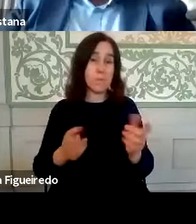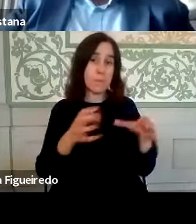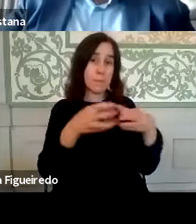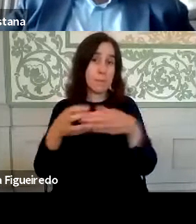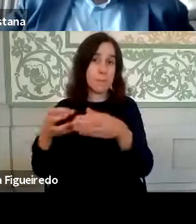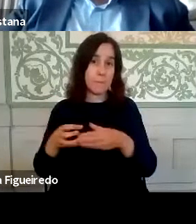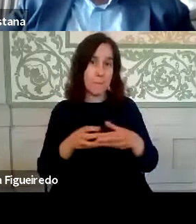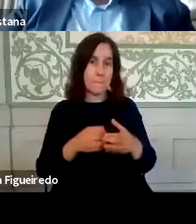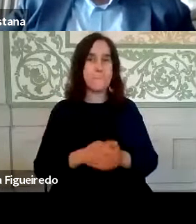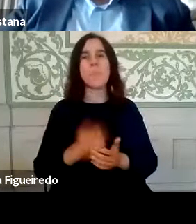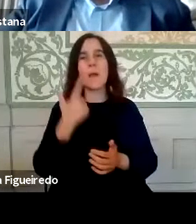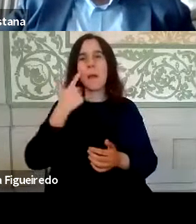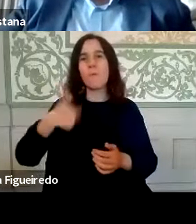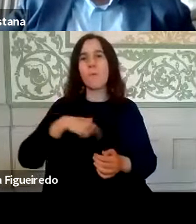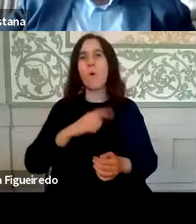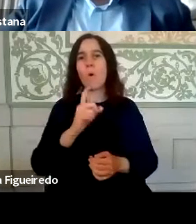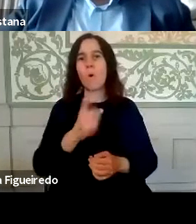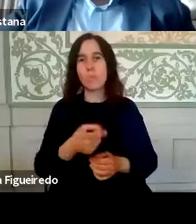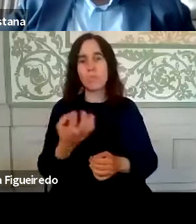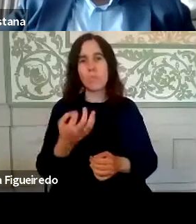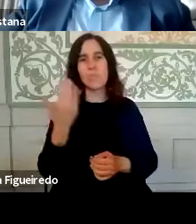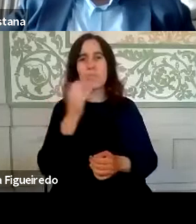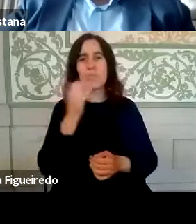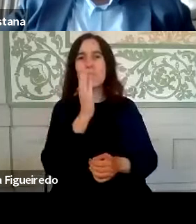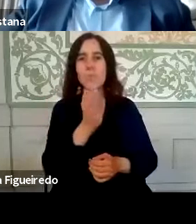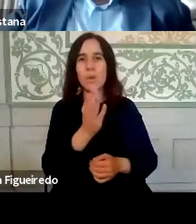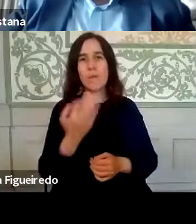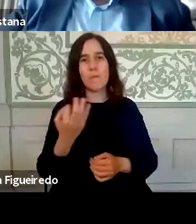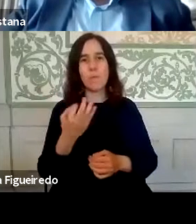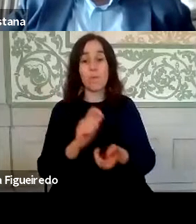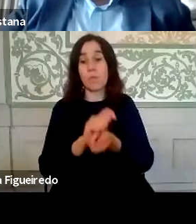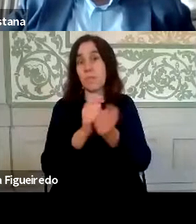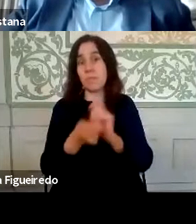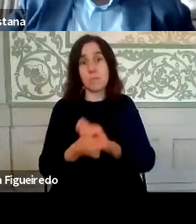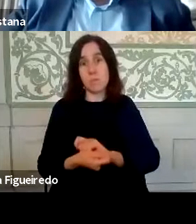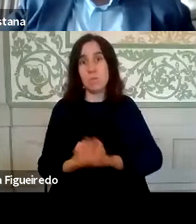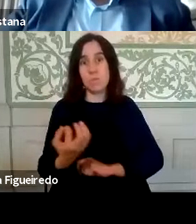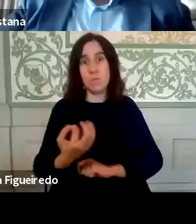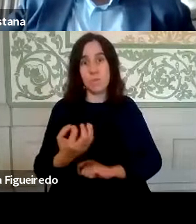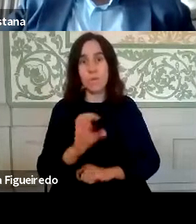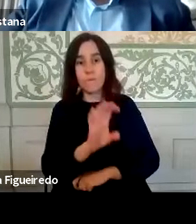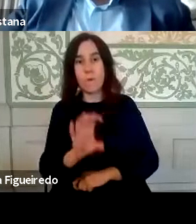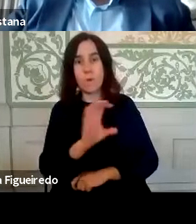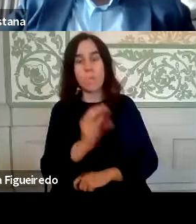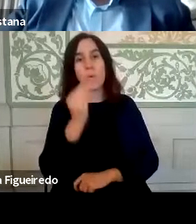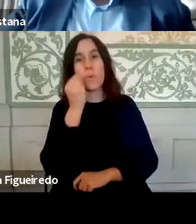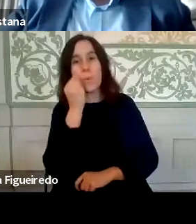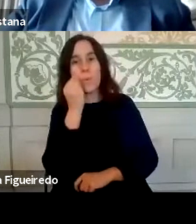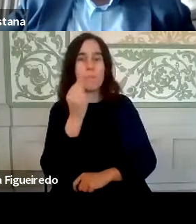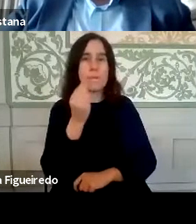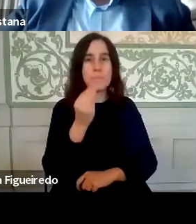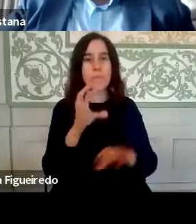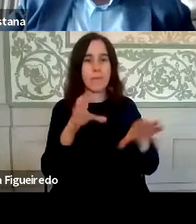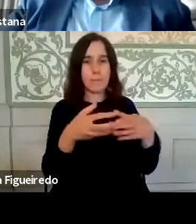O que é que nós verificámos? Houve uma, aquilo que já foi falado, que é, houve uma reinvenção, houve formas de liderar e de gerir as